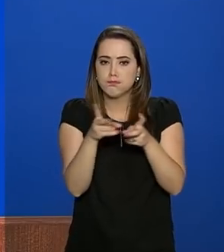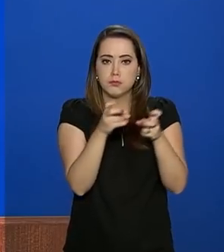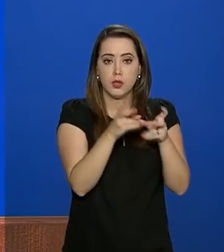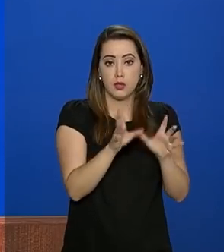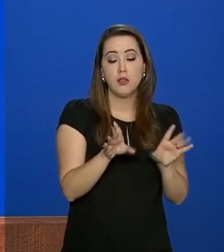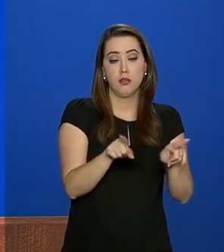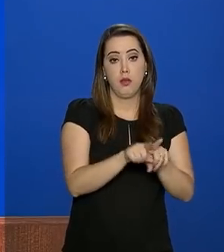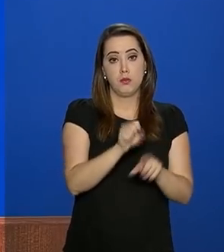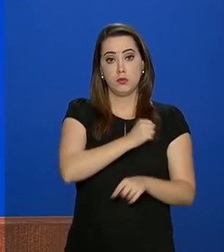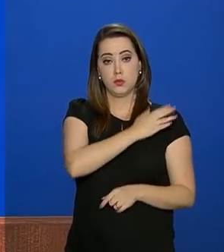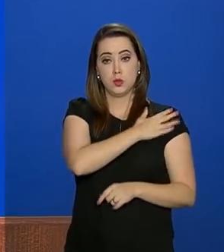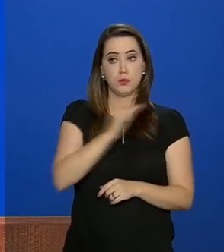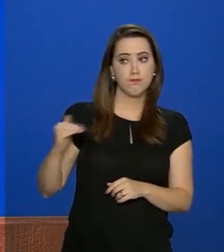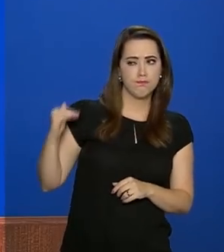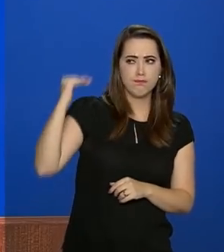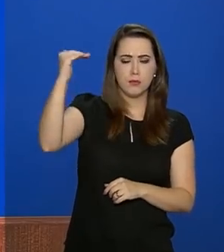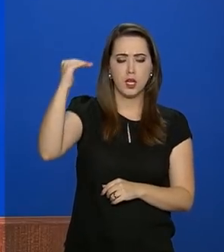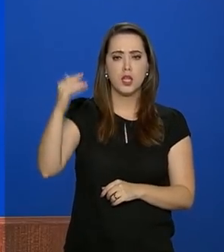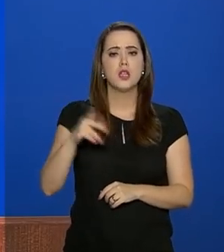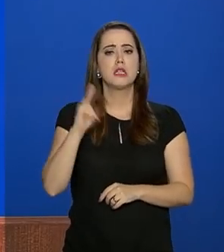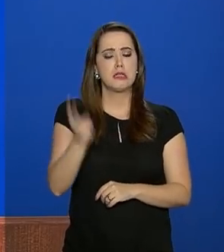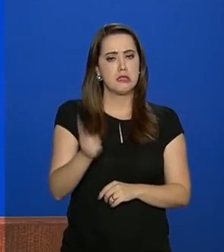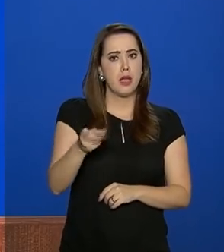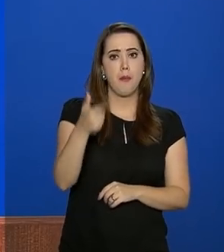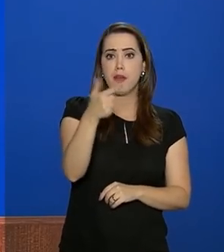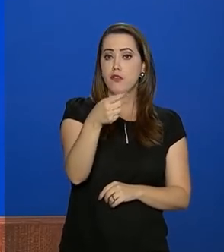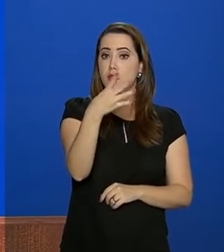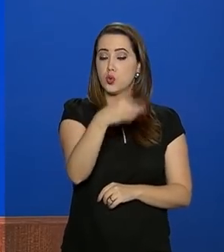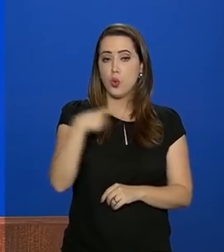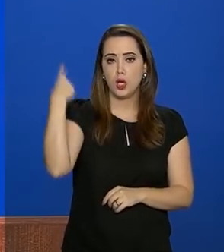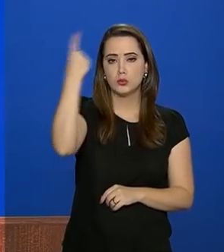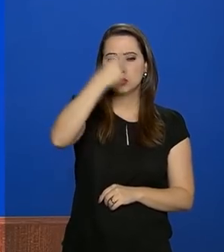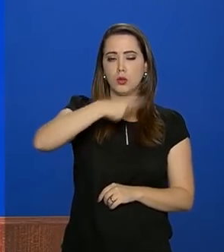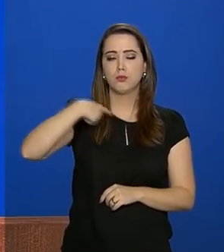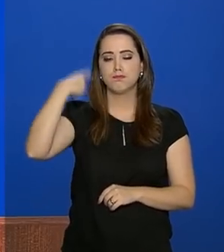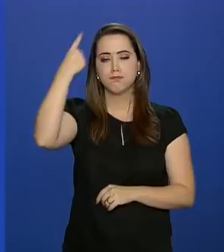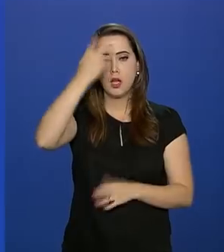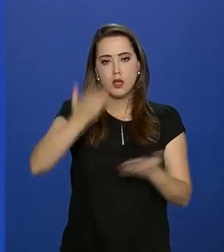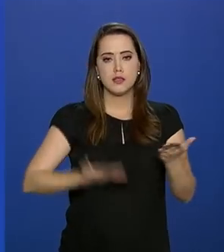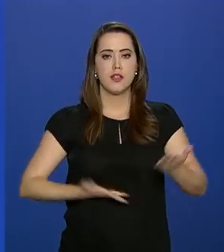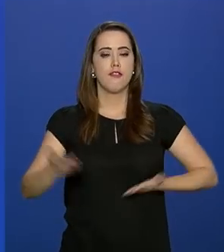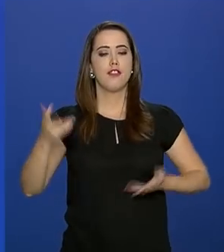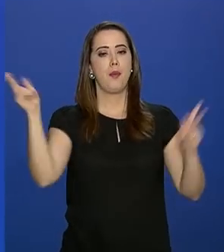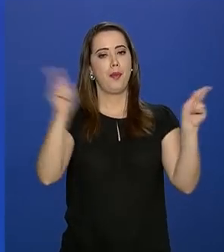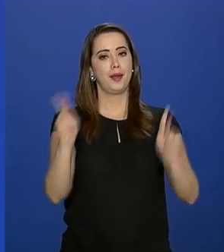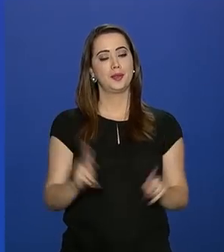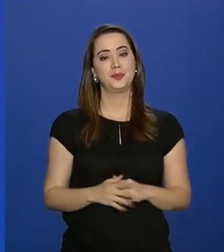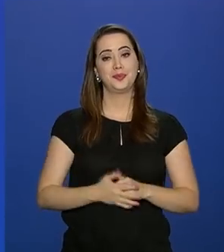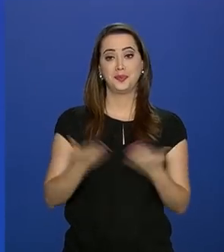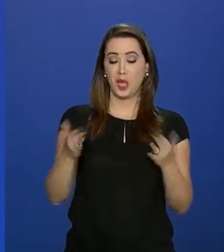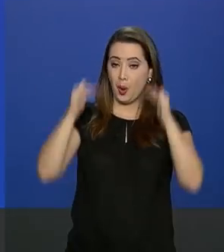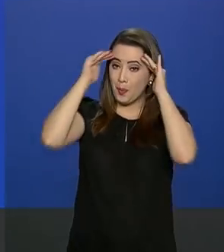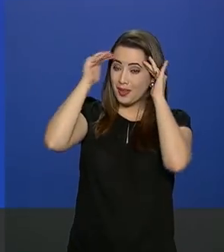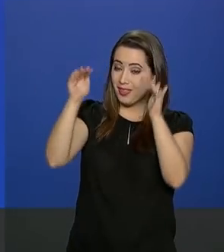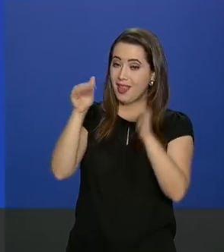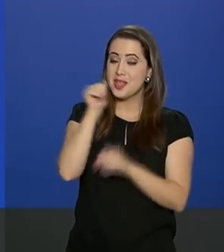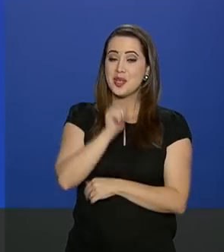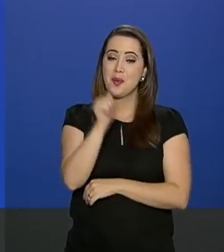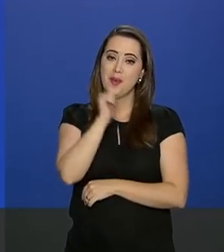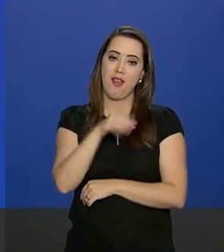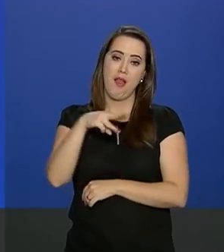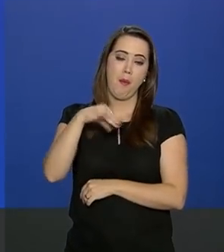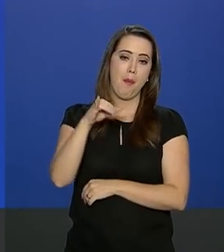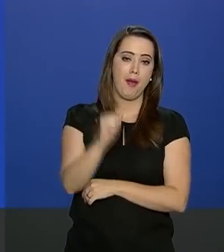Estado Maior, que estão 24 horas por dia a serviço da paz. A homenagem à capitão de corveta, Márcia